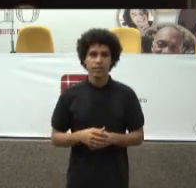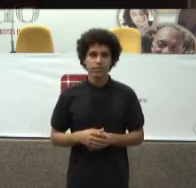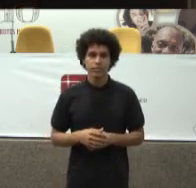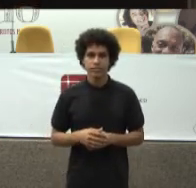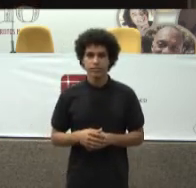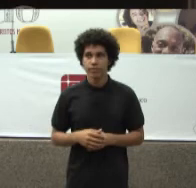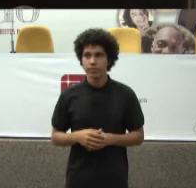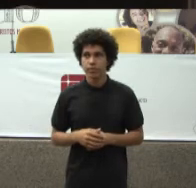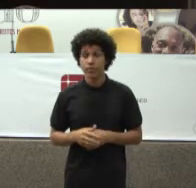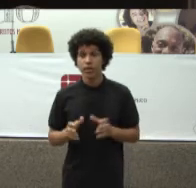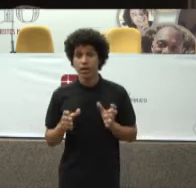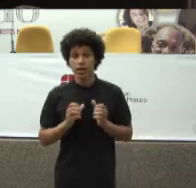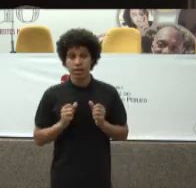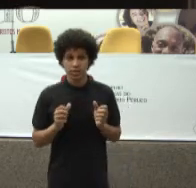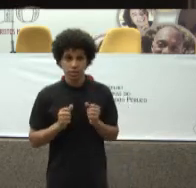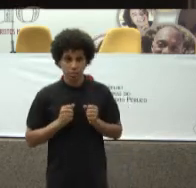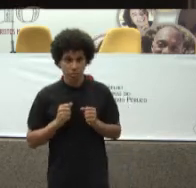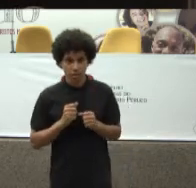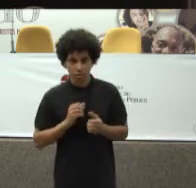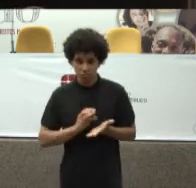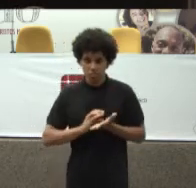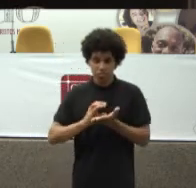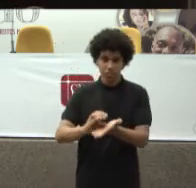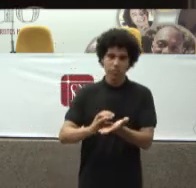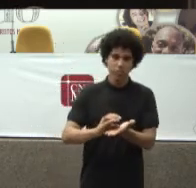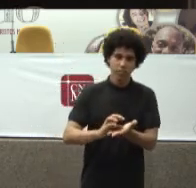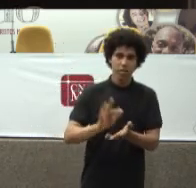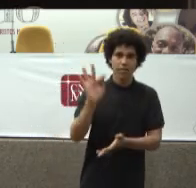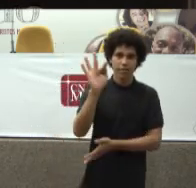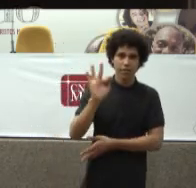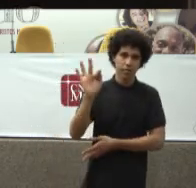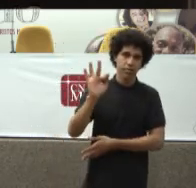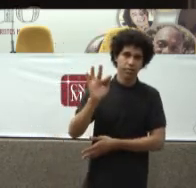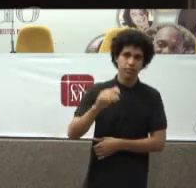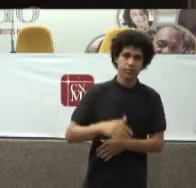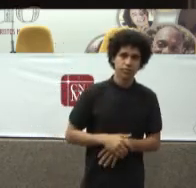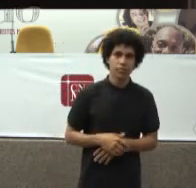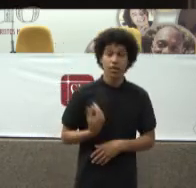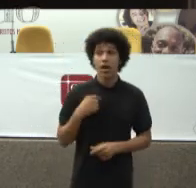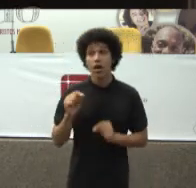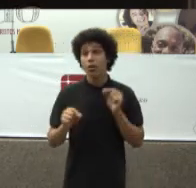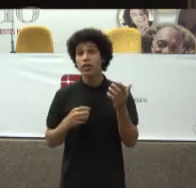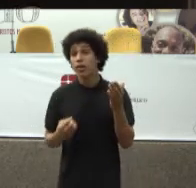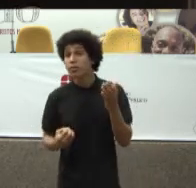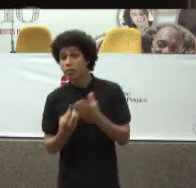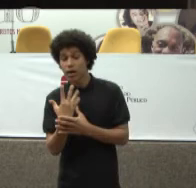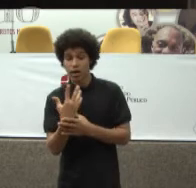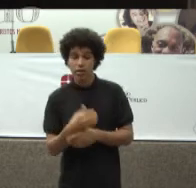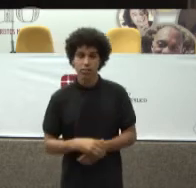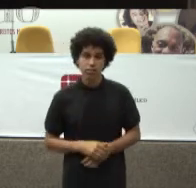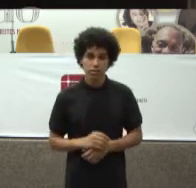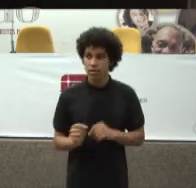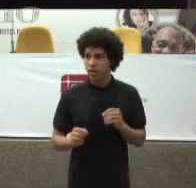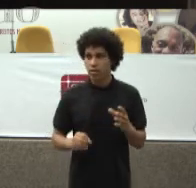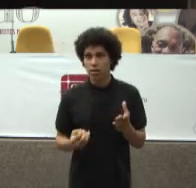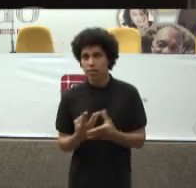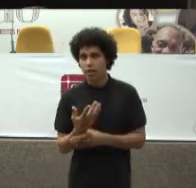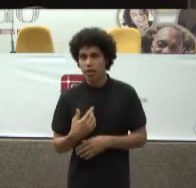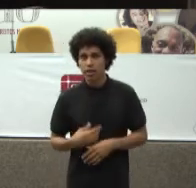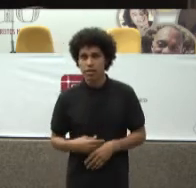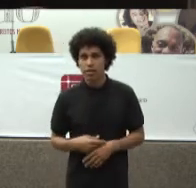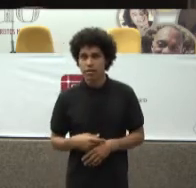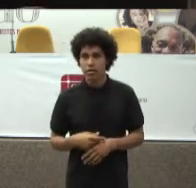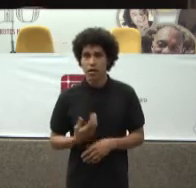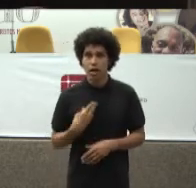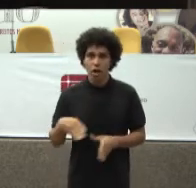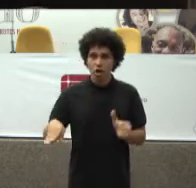financiamento Federal Que é o que aparece É o que aparece Chega um cirurgião E diz Mas eu só ganho Dez